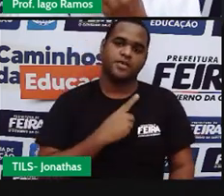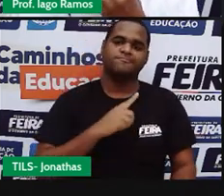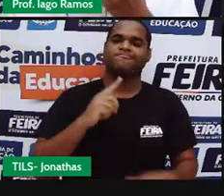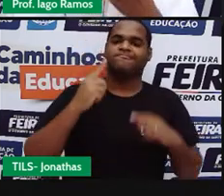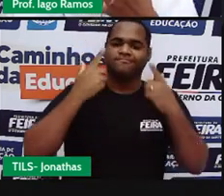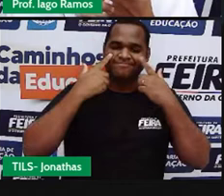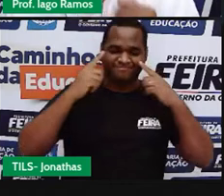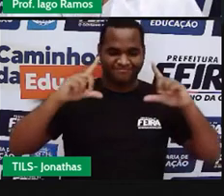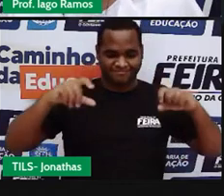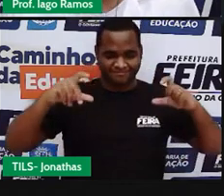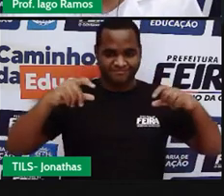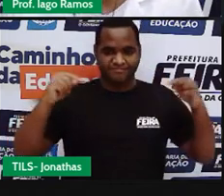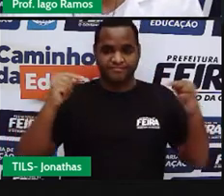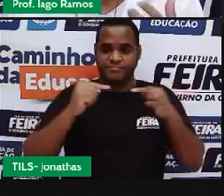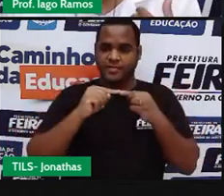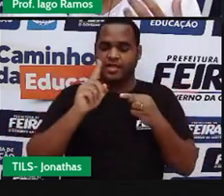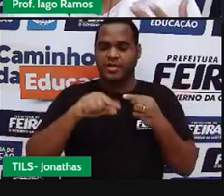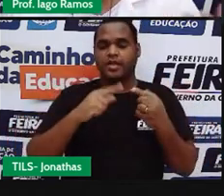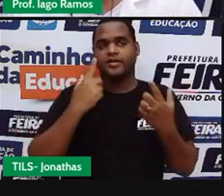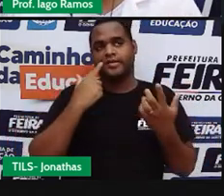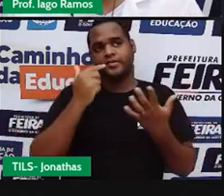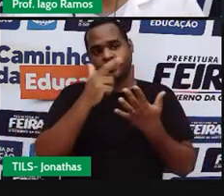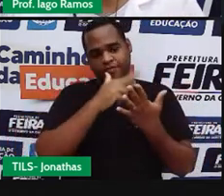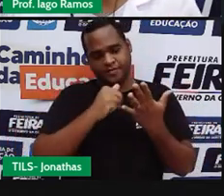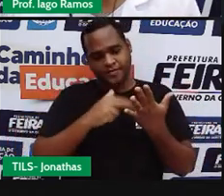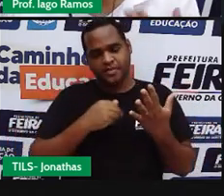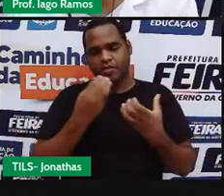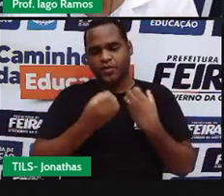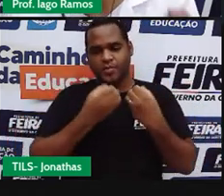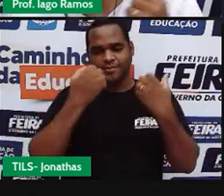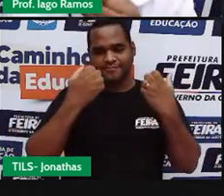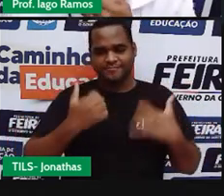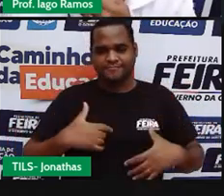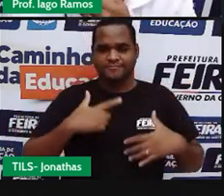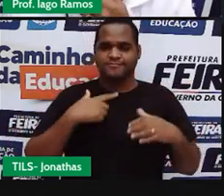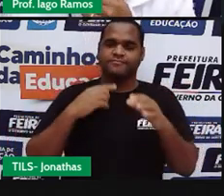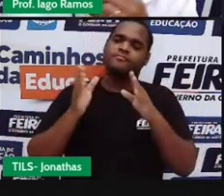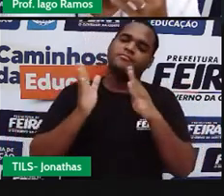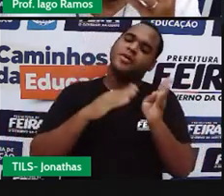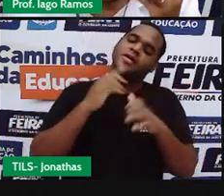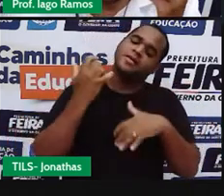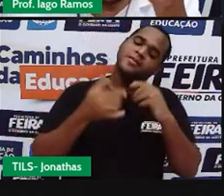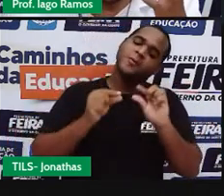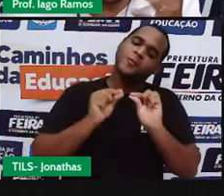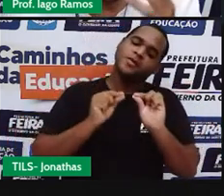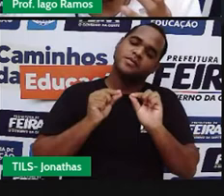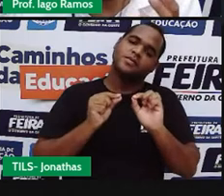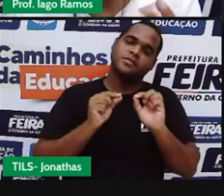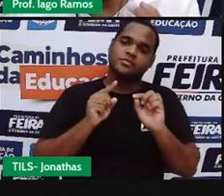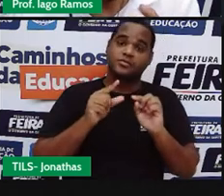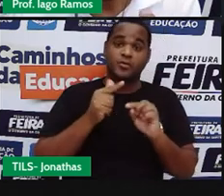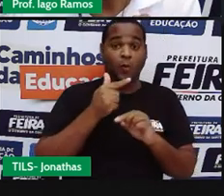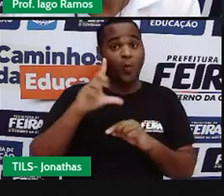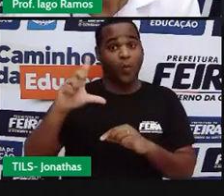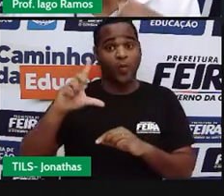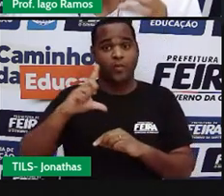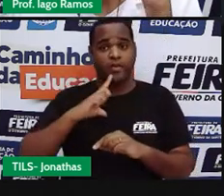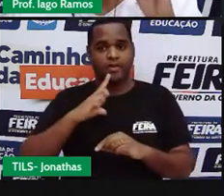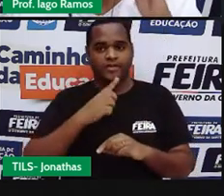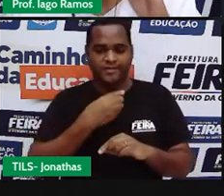desenho, onde é que a gente vai fazer passar uma outra corda aí